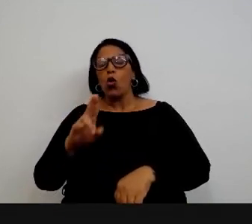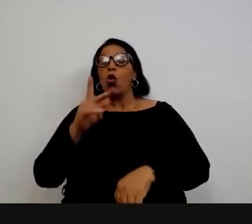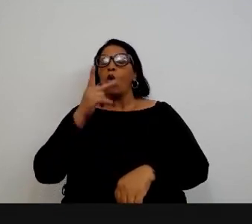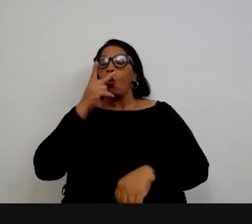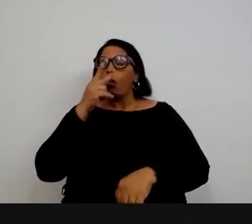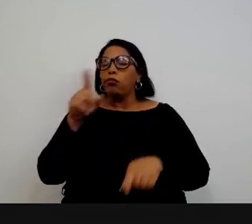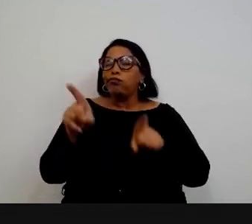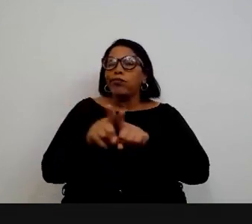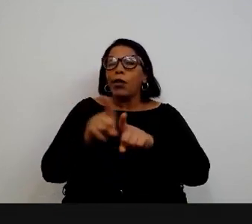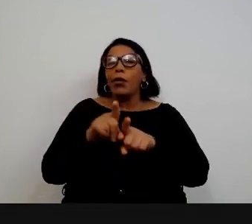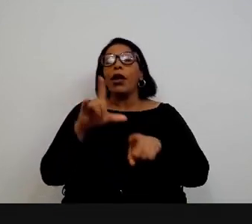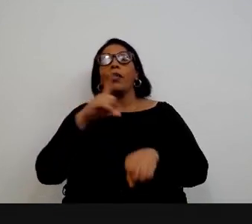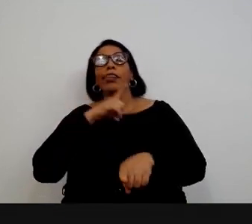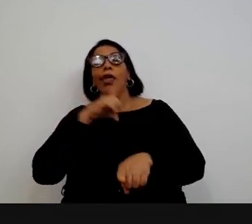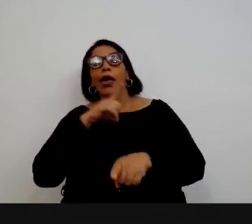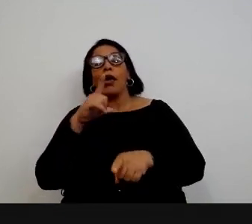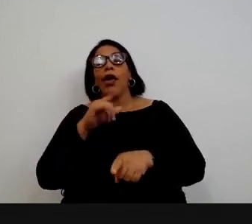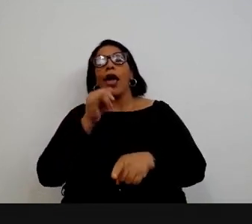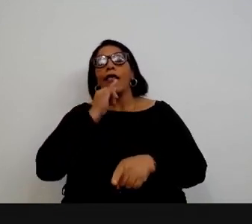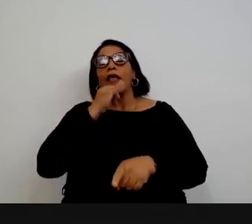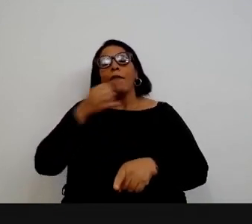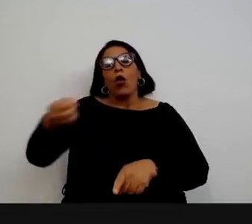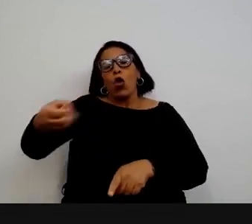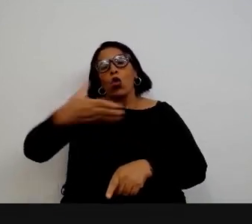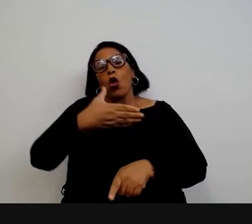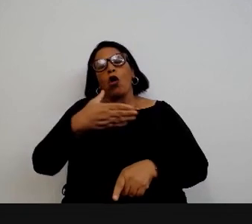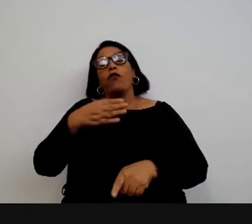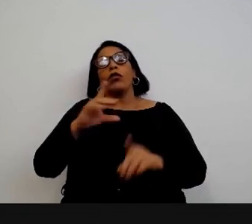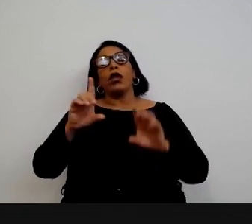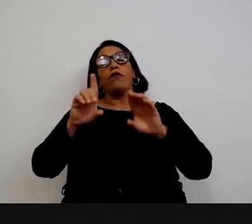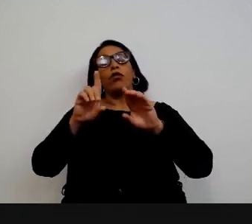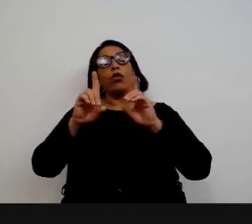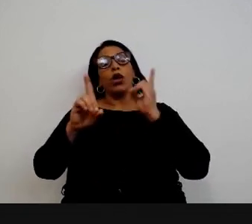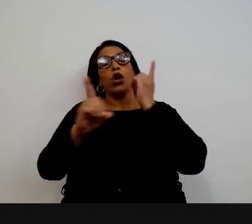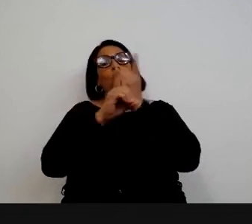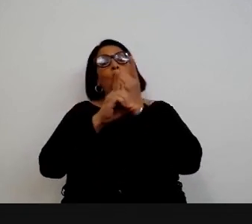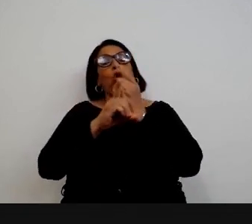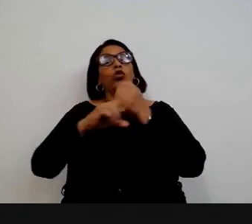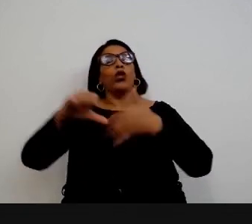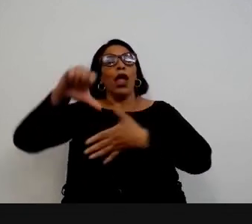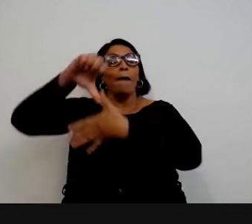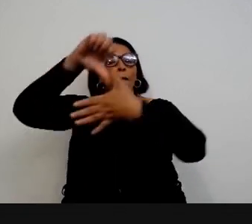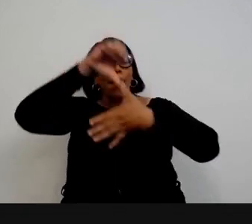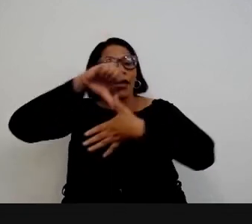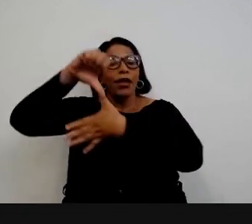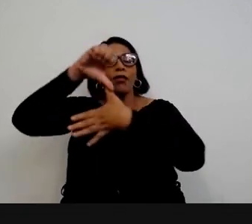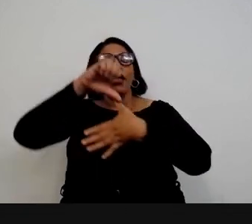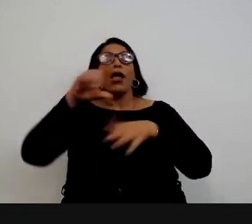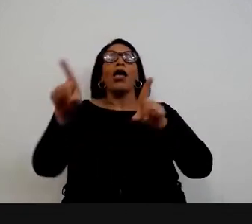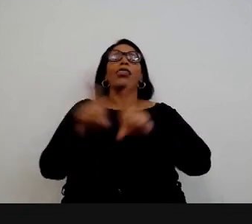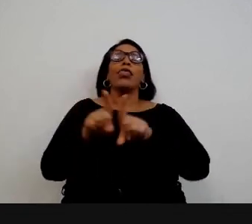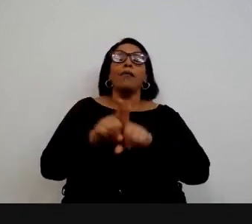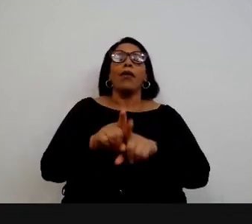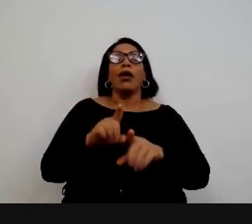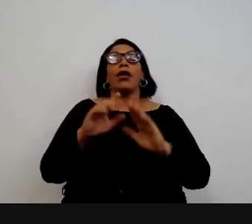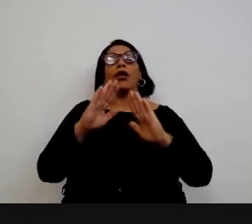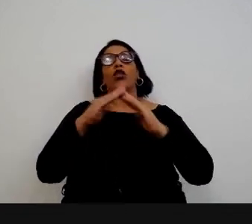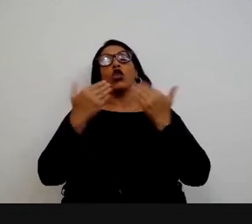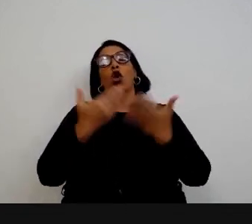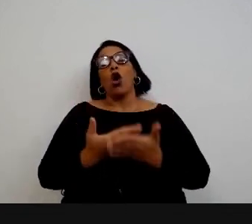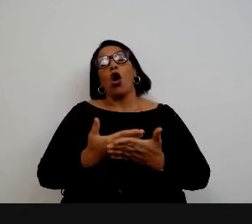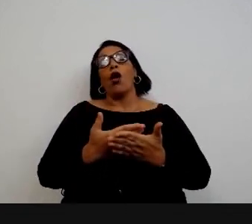eu estou falando agora de alguns exemplos recentes porque a gente teve no encontro de escolas de governo da América Latina o Salvador está com uma escola nova